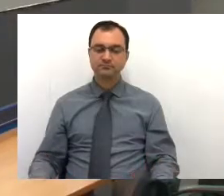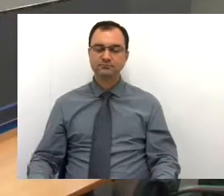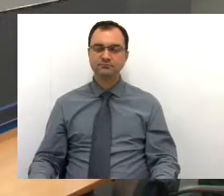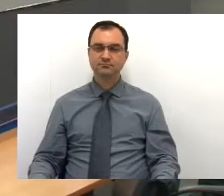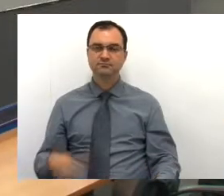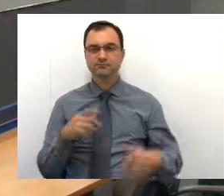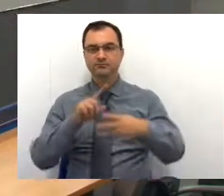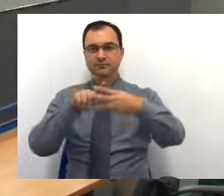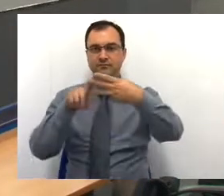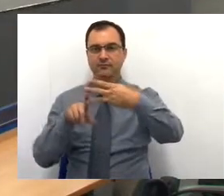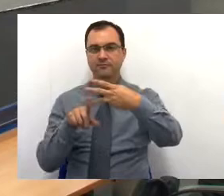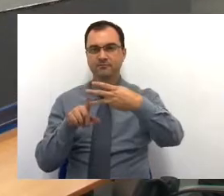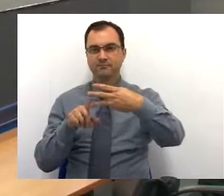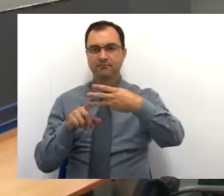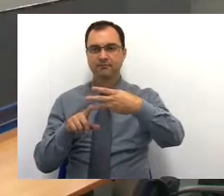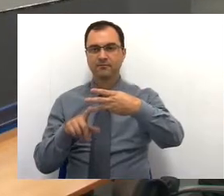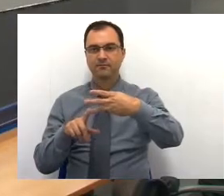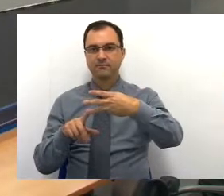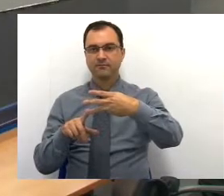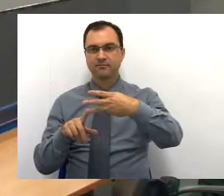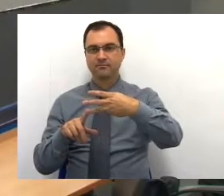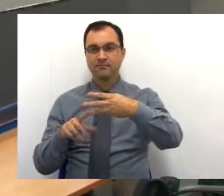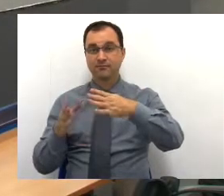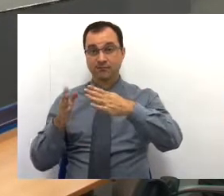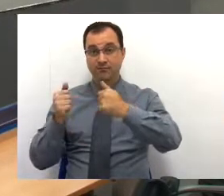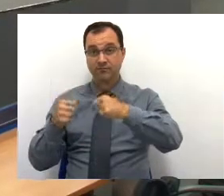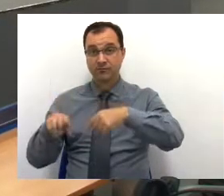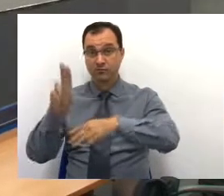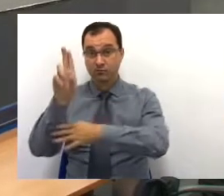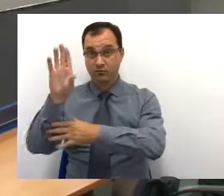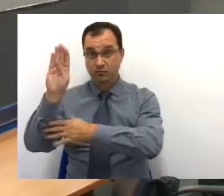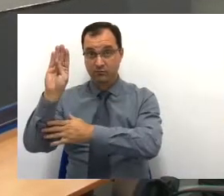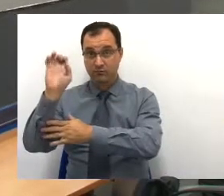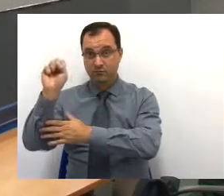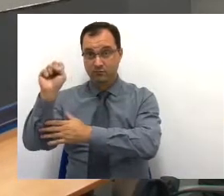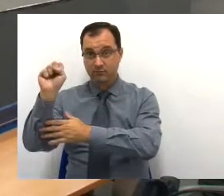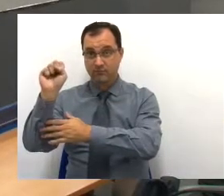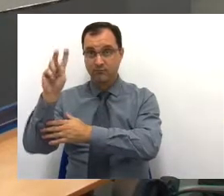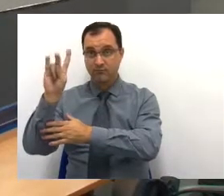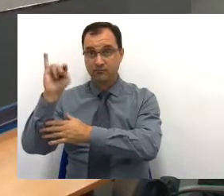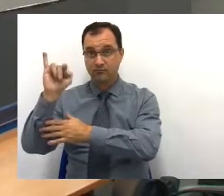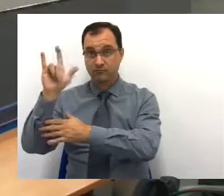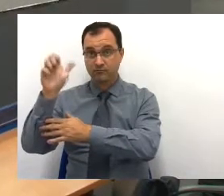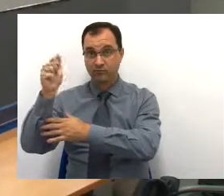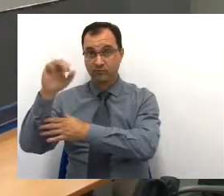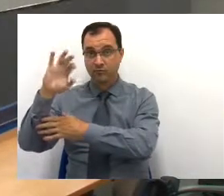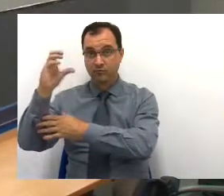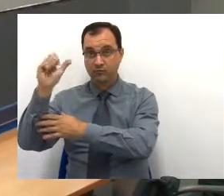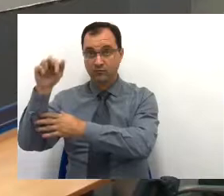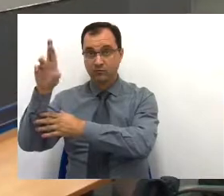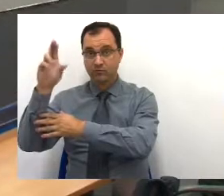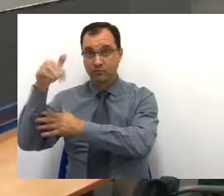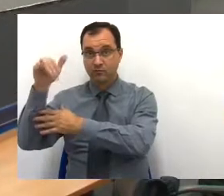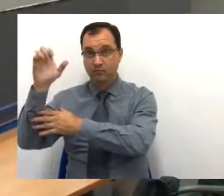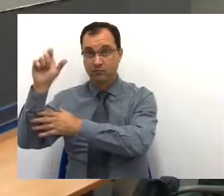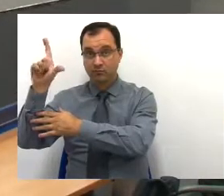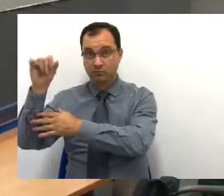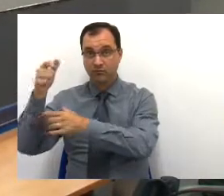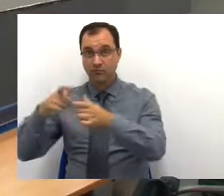Três reivindicações que eu ia fazer. Aquela UBS da Vila Carmela ela seja ampliada